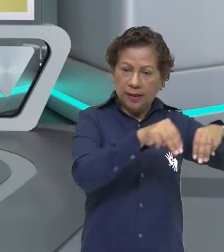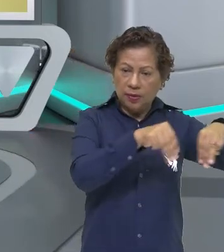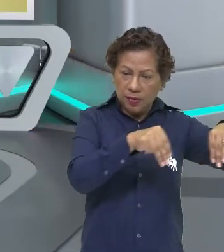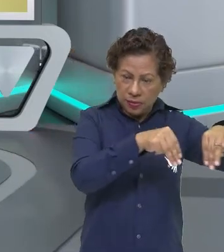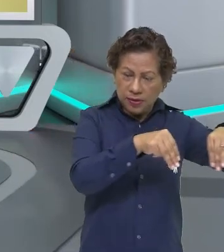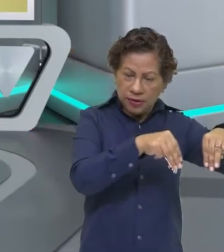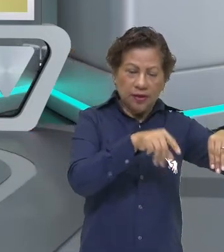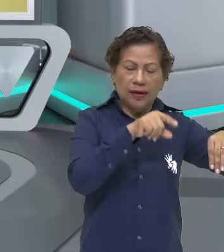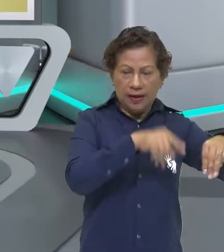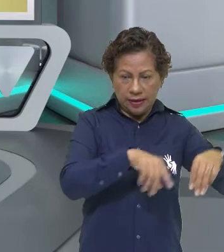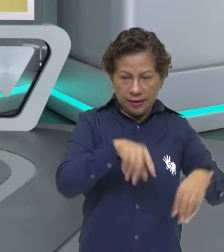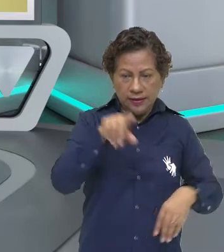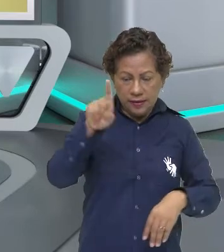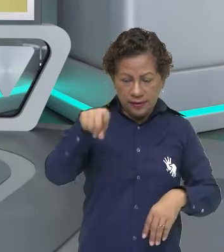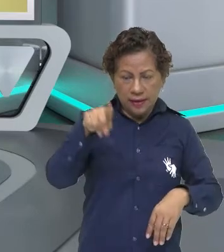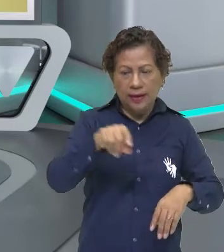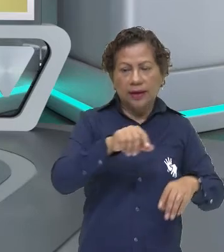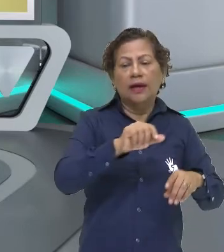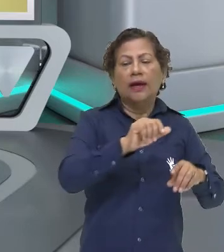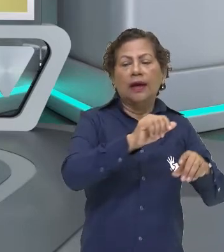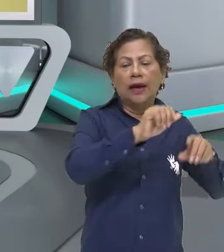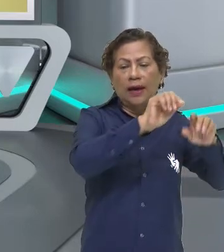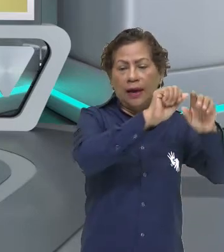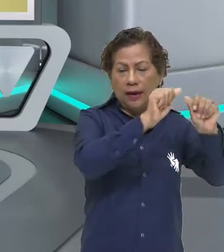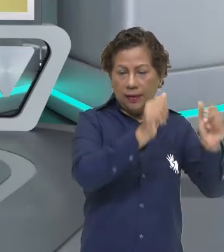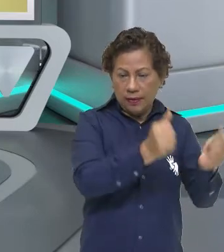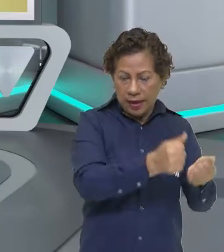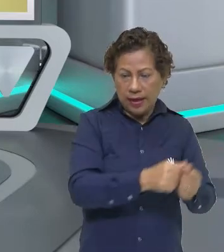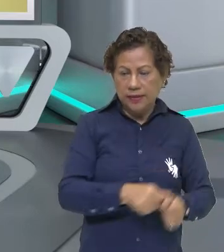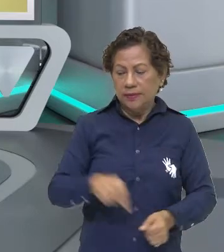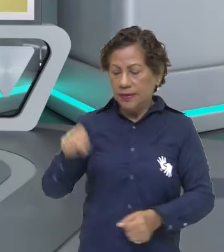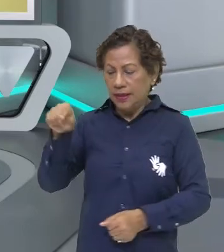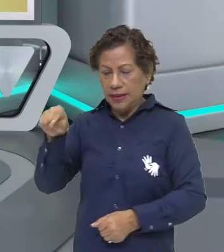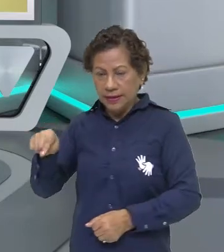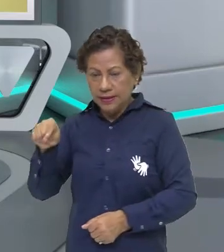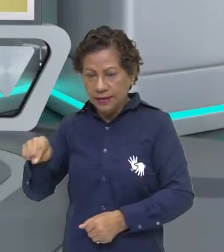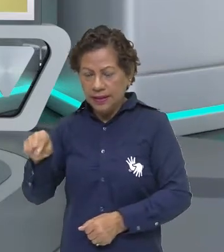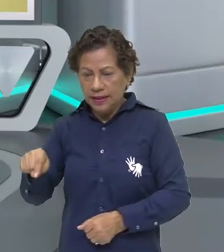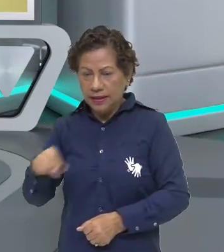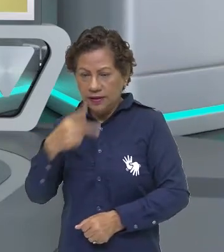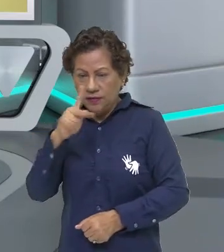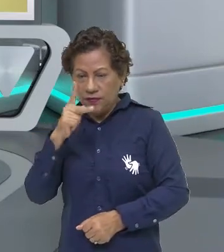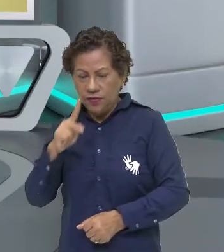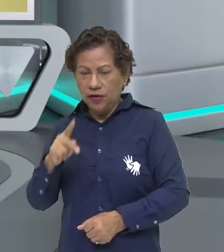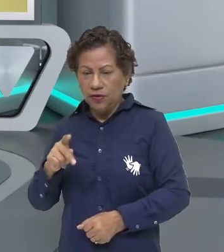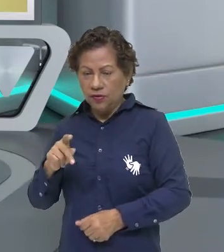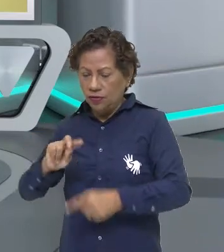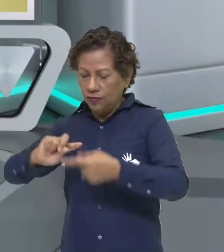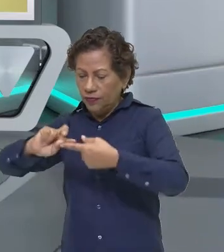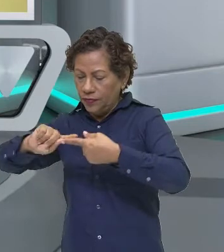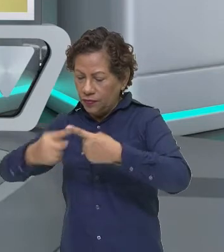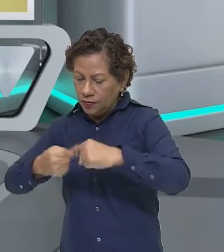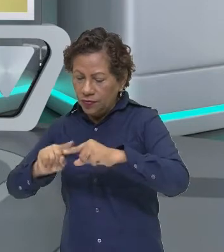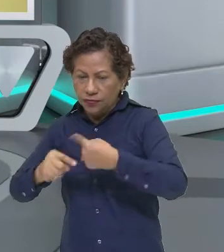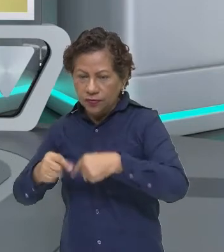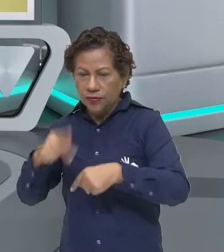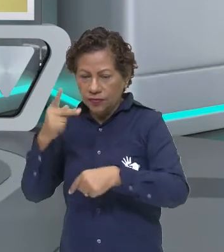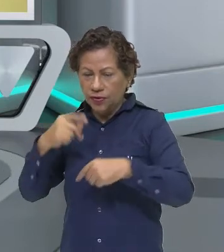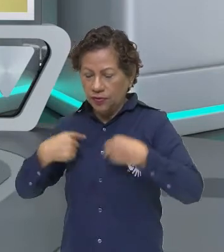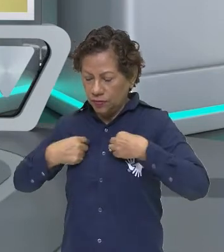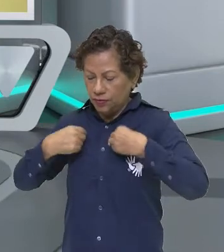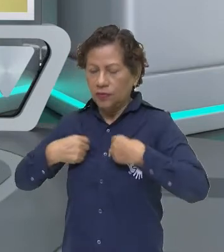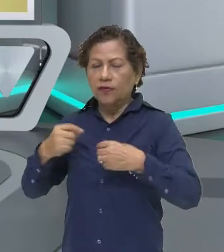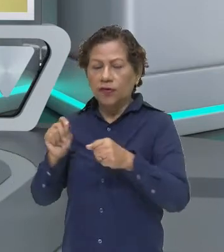utilitária, que a pessoa está utilizando, ela é apenas um artesanato, ou um acessório, ou